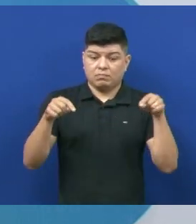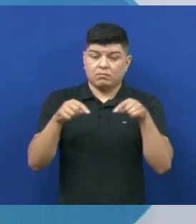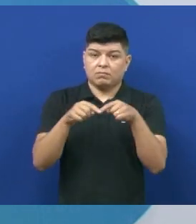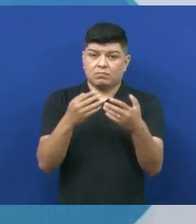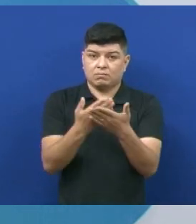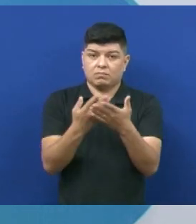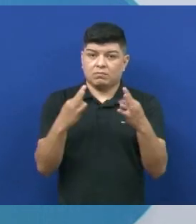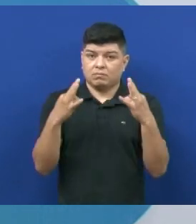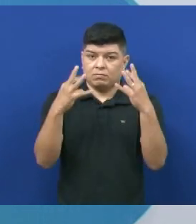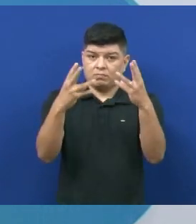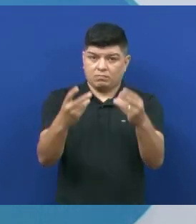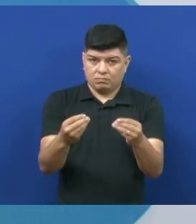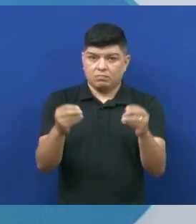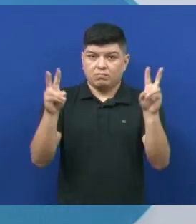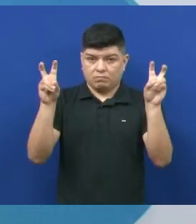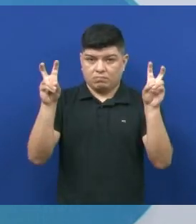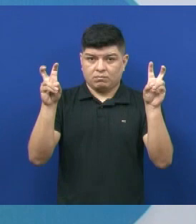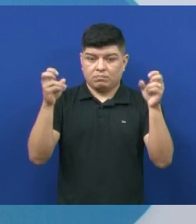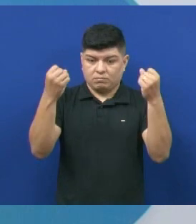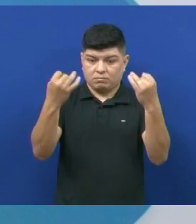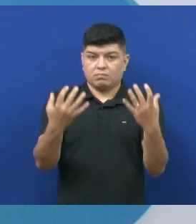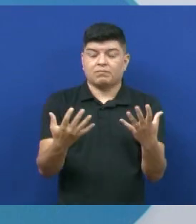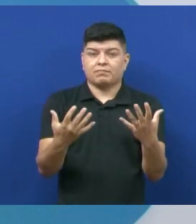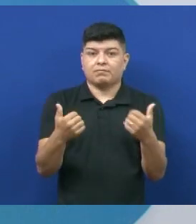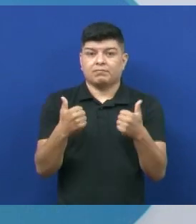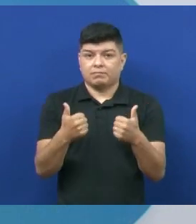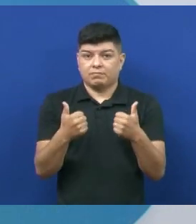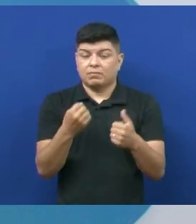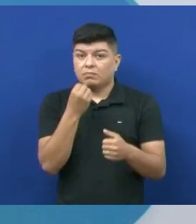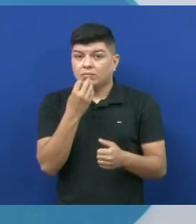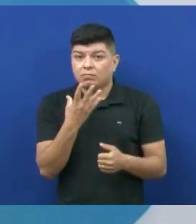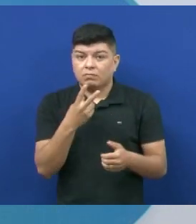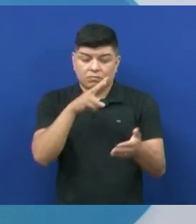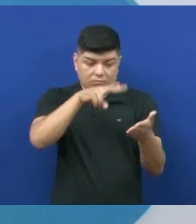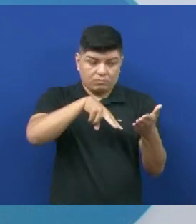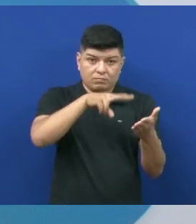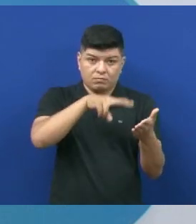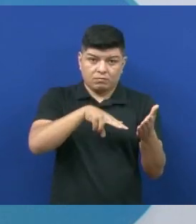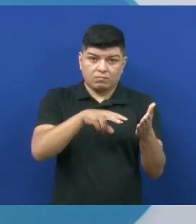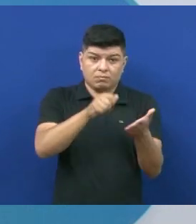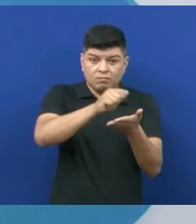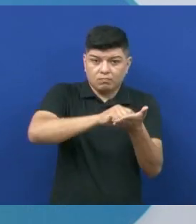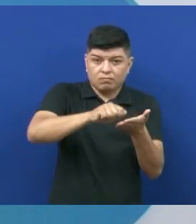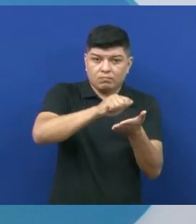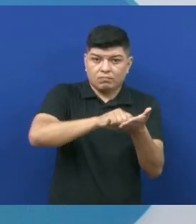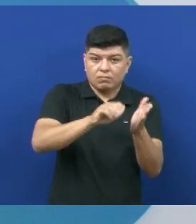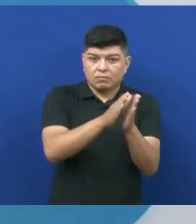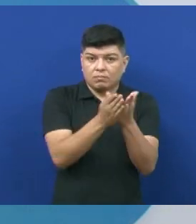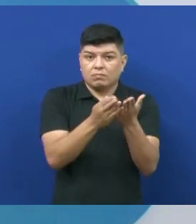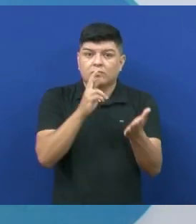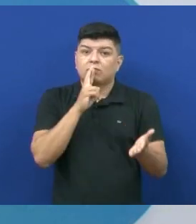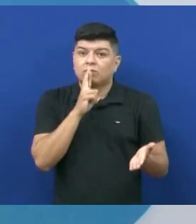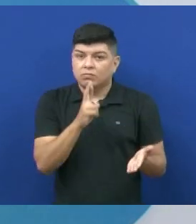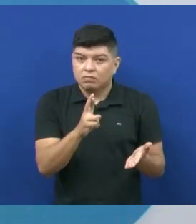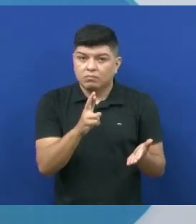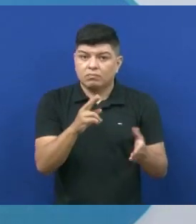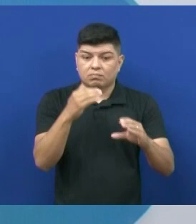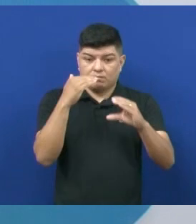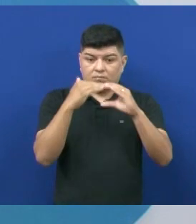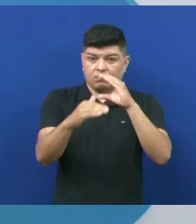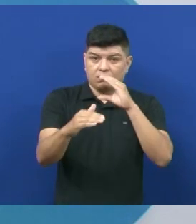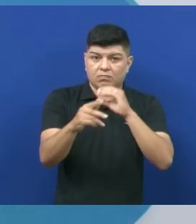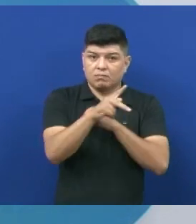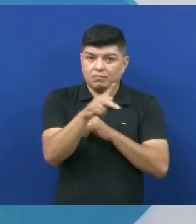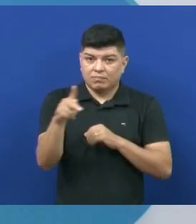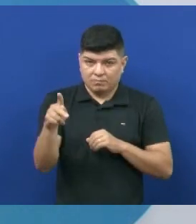todas essas teorias que a gente acabou de falar. Bom, vamos fazer a leitura aí, você anote no seu caderno, responda, Envie para o seu